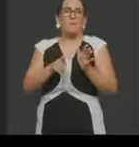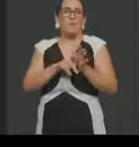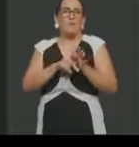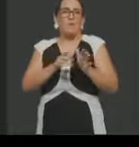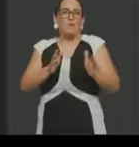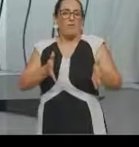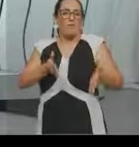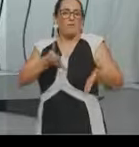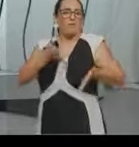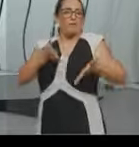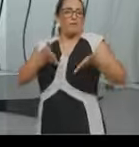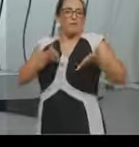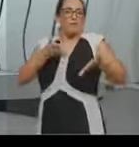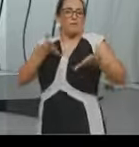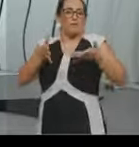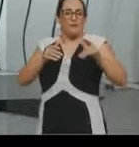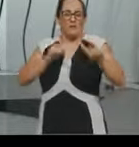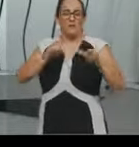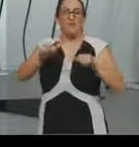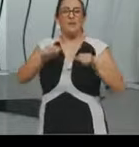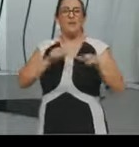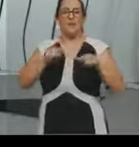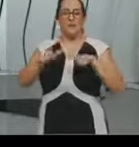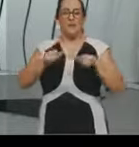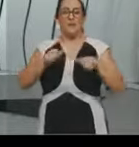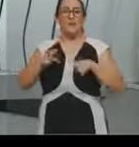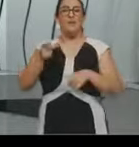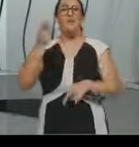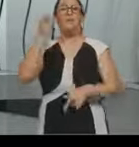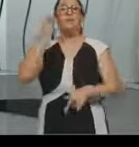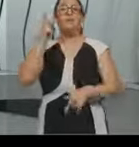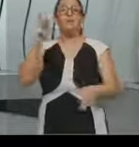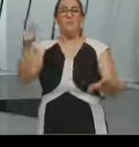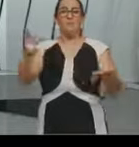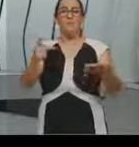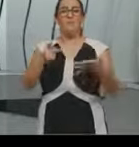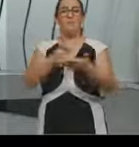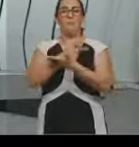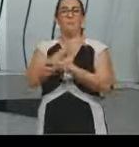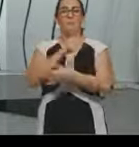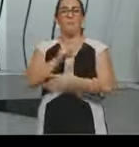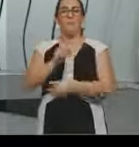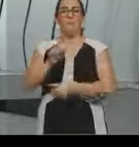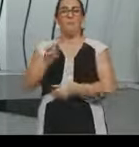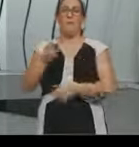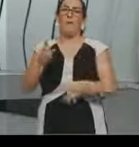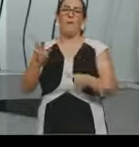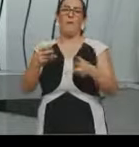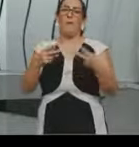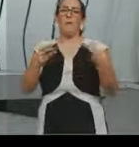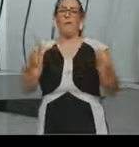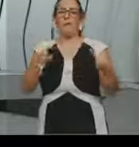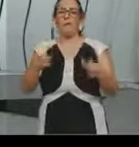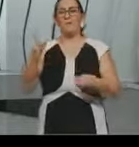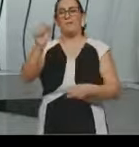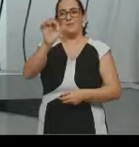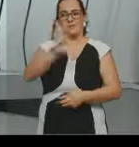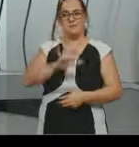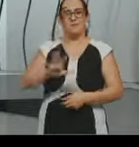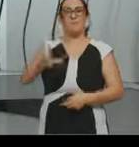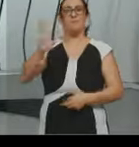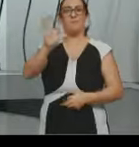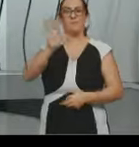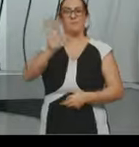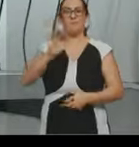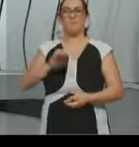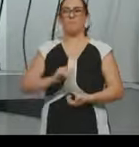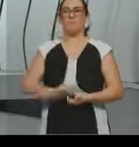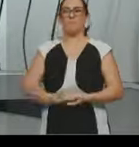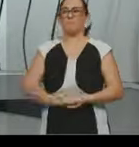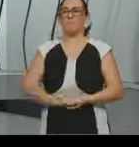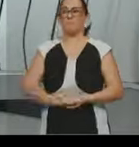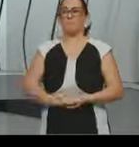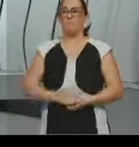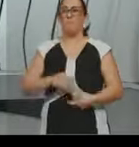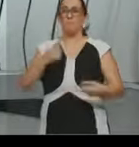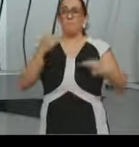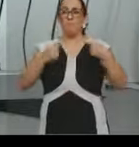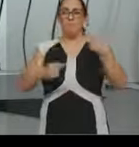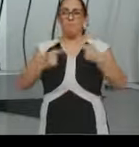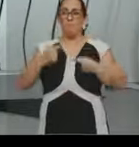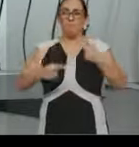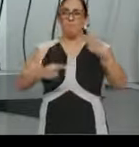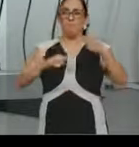para que haja aí uma ação do Estado, uma ação, né, do patrão, vamos dizer assim. Então, a política